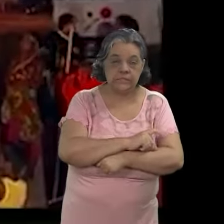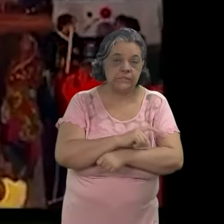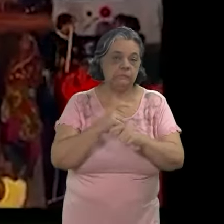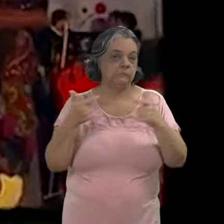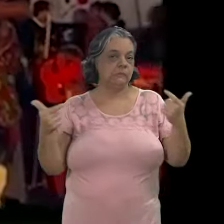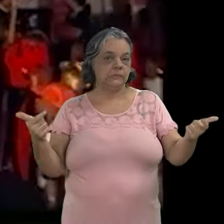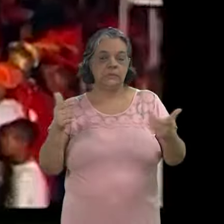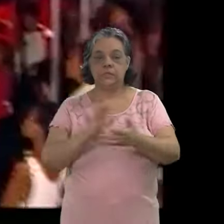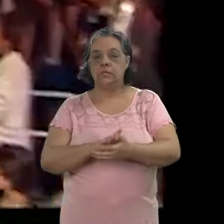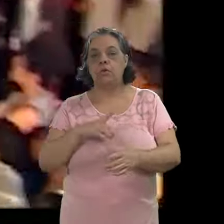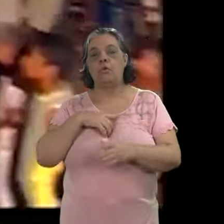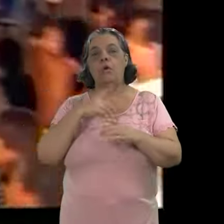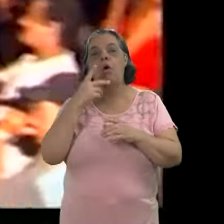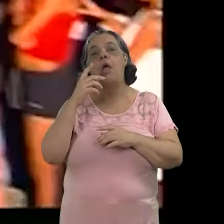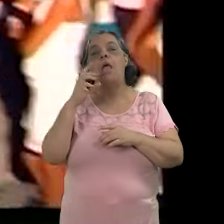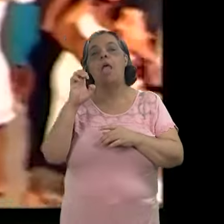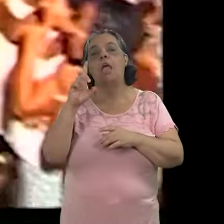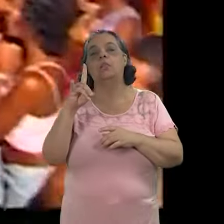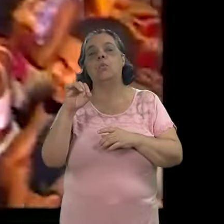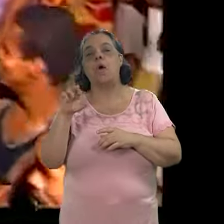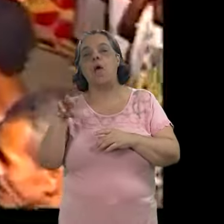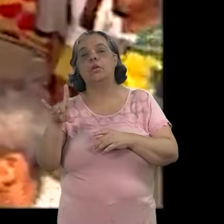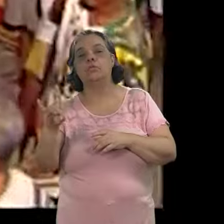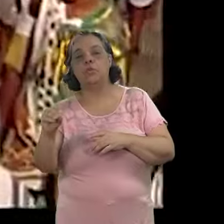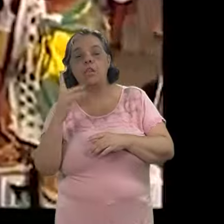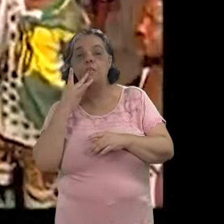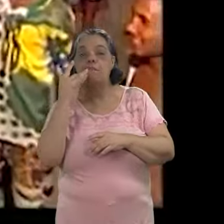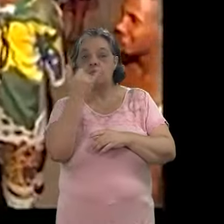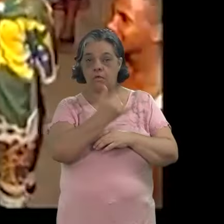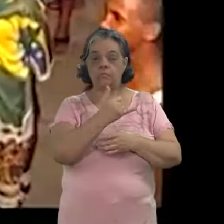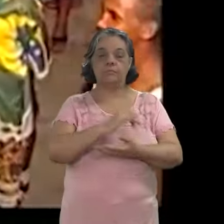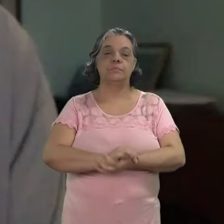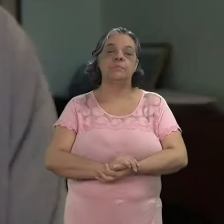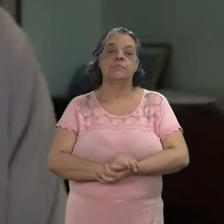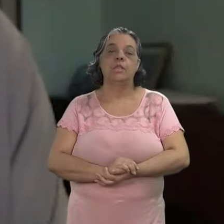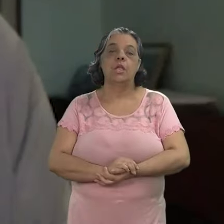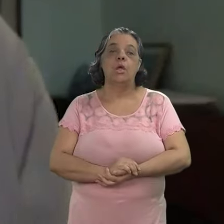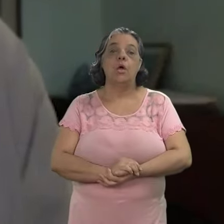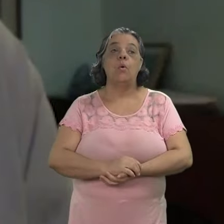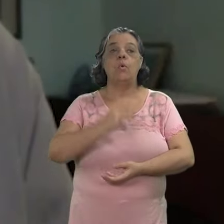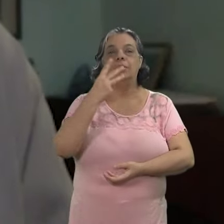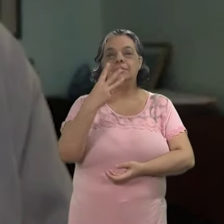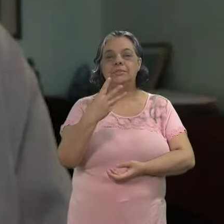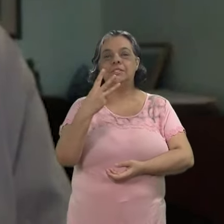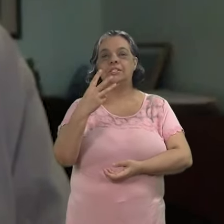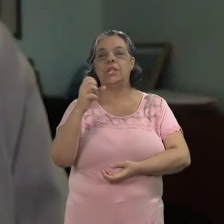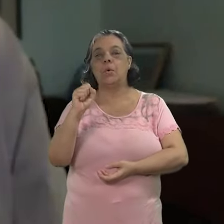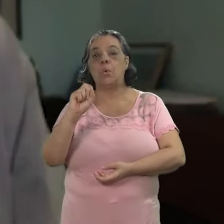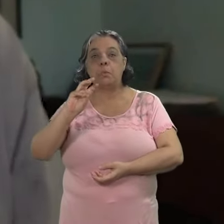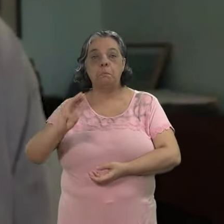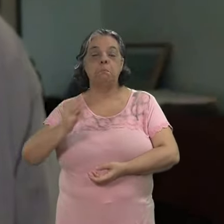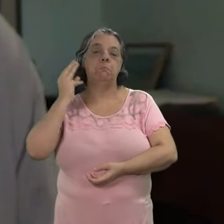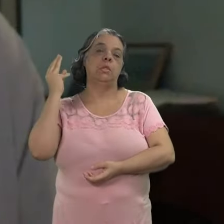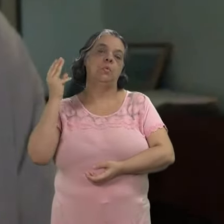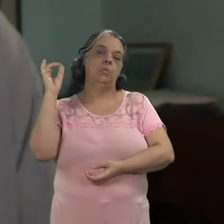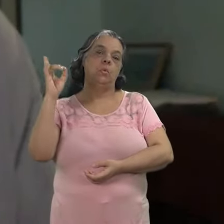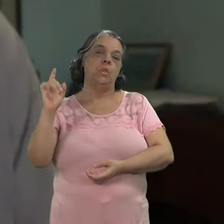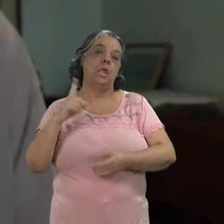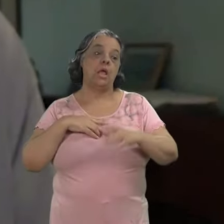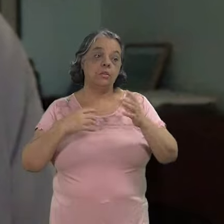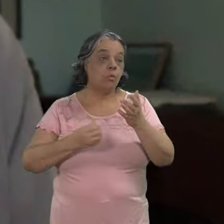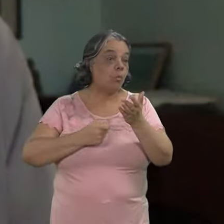o maior deles, como nos conta Eduardo Homem, um dos fundadores do projeto. Os 38 mil dólares a gente gastou